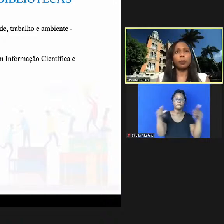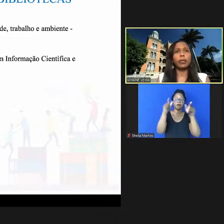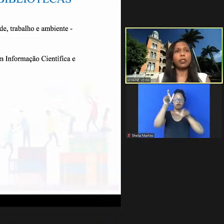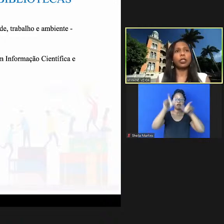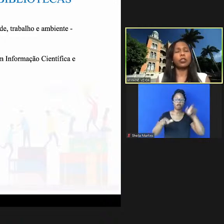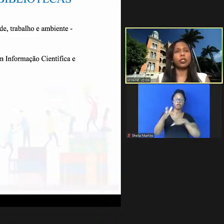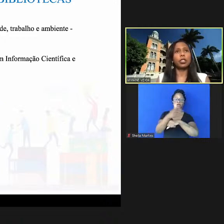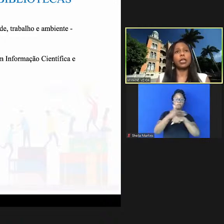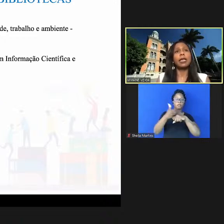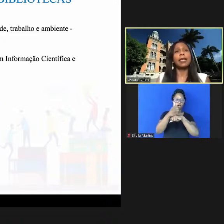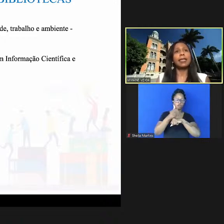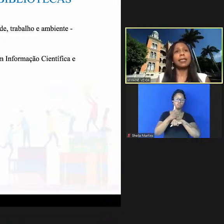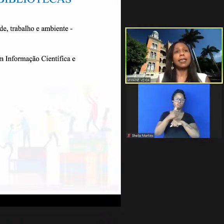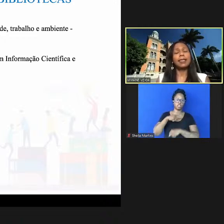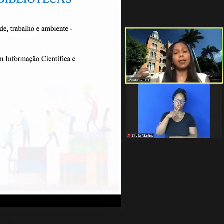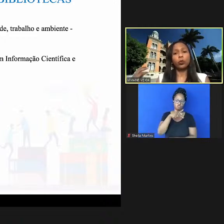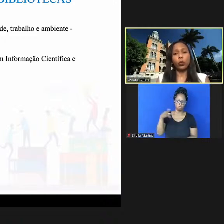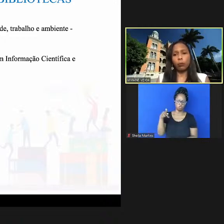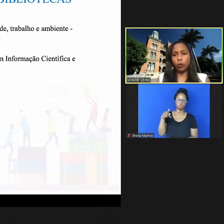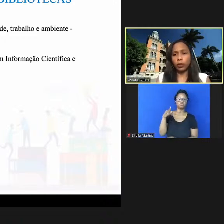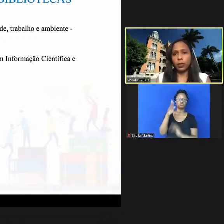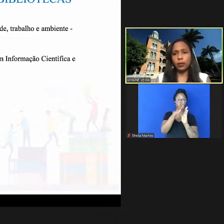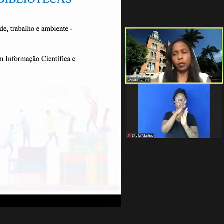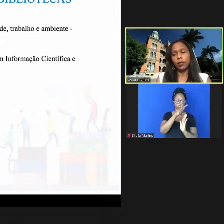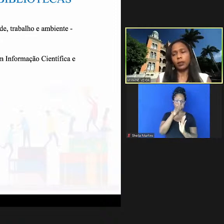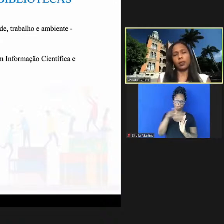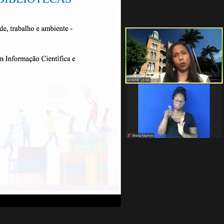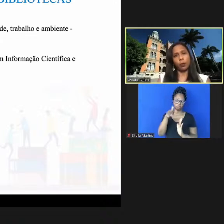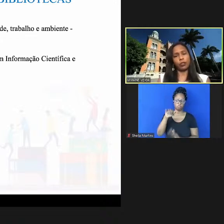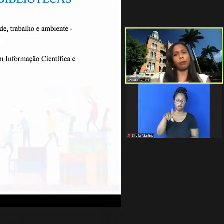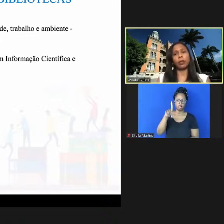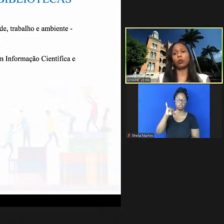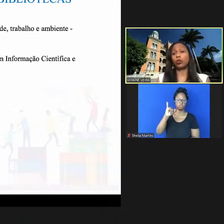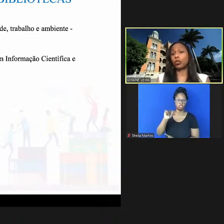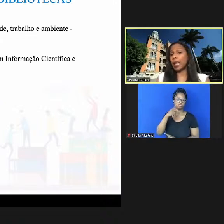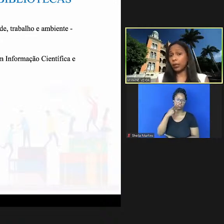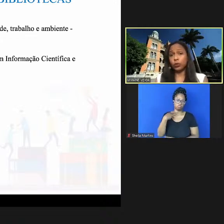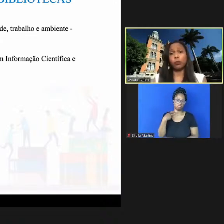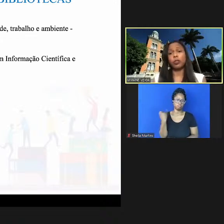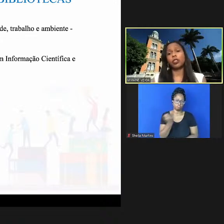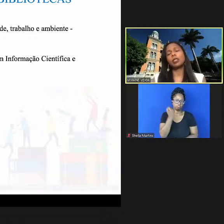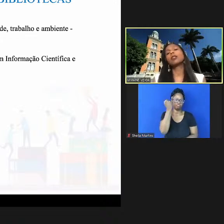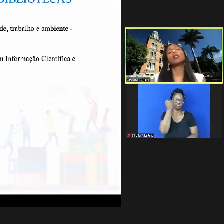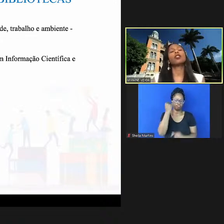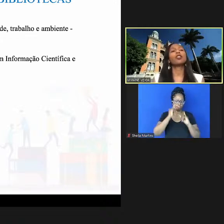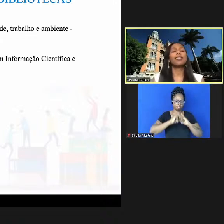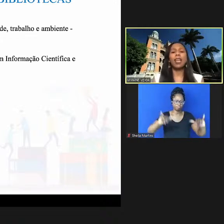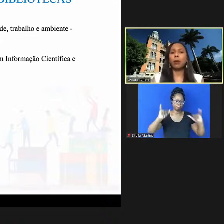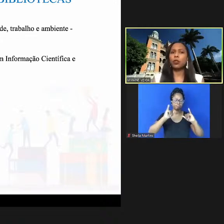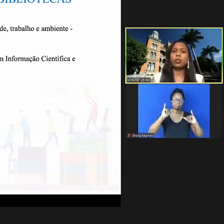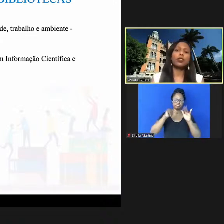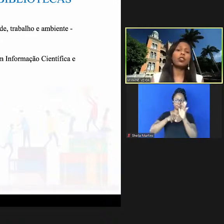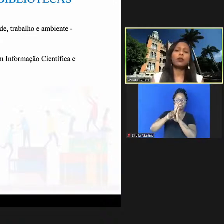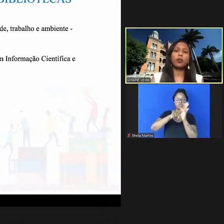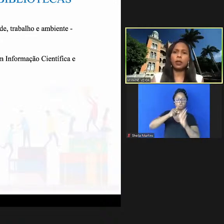professor Bernardo Gentier ele ressaltou a importância desse compartilhamento dos dados de pesquisa a gente sabe disso a gente viu isso com a